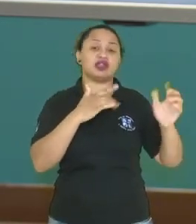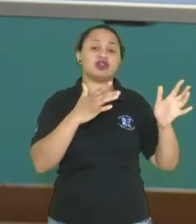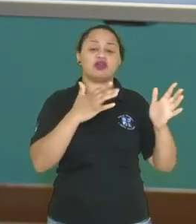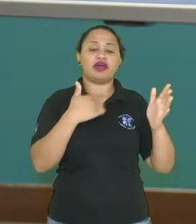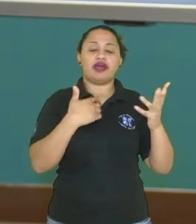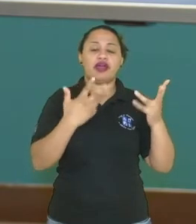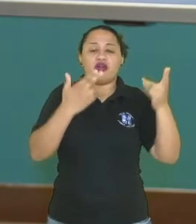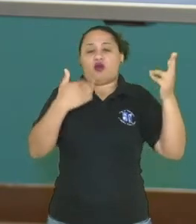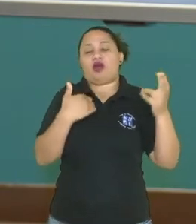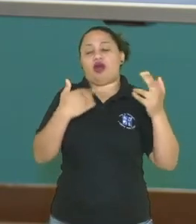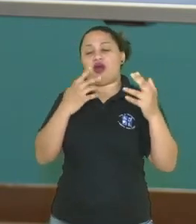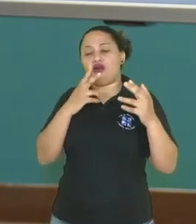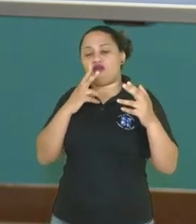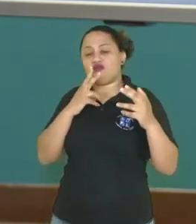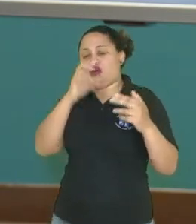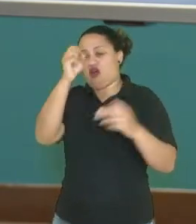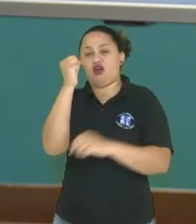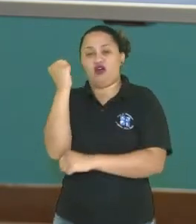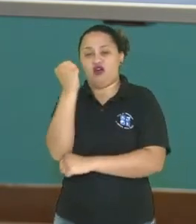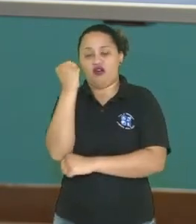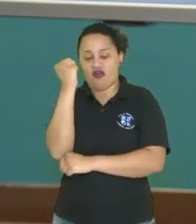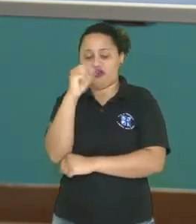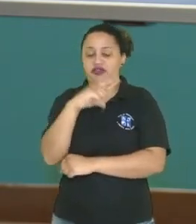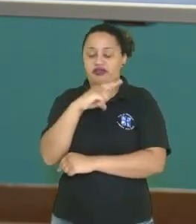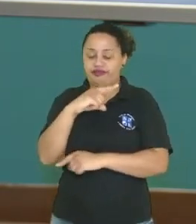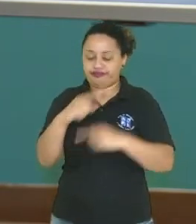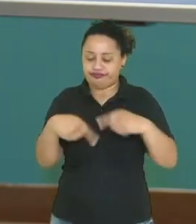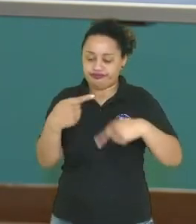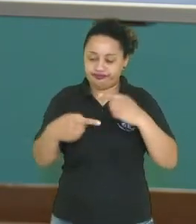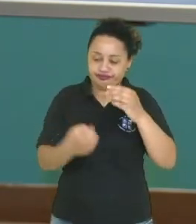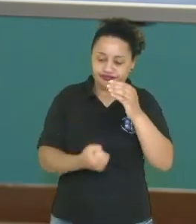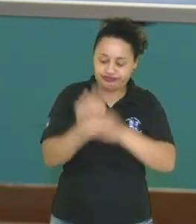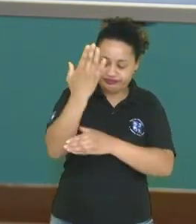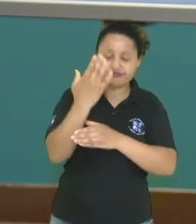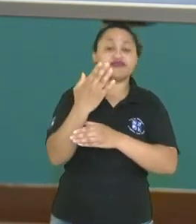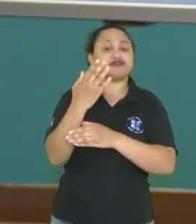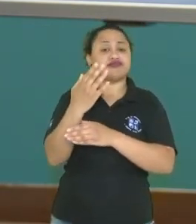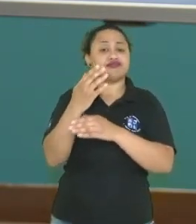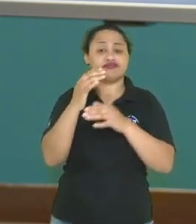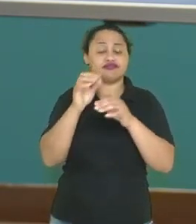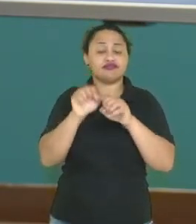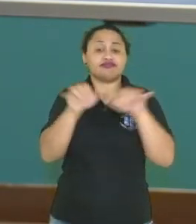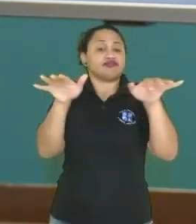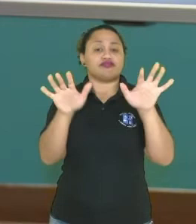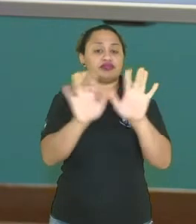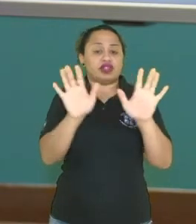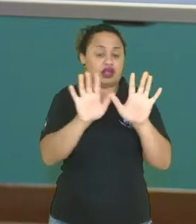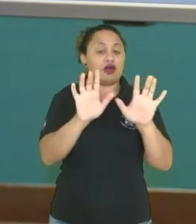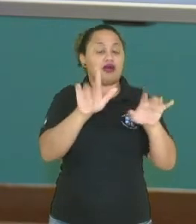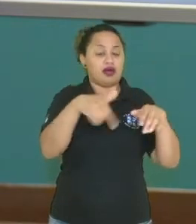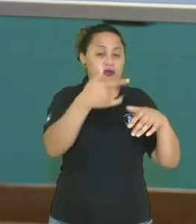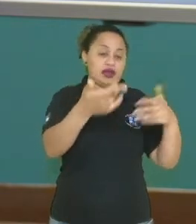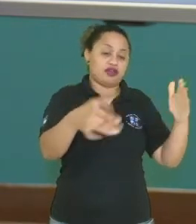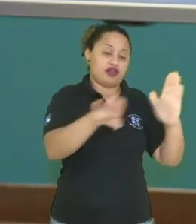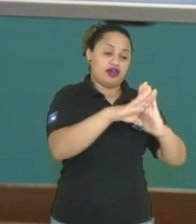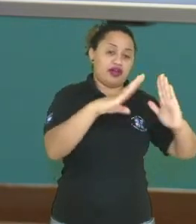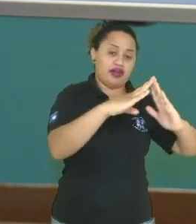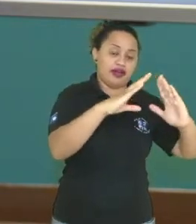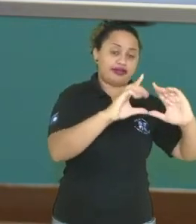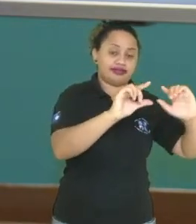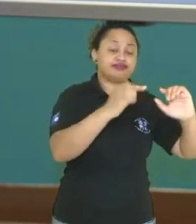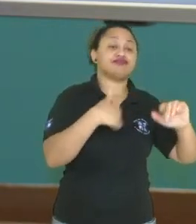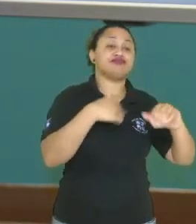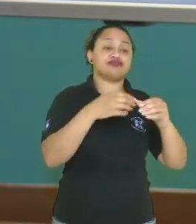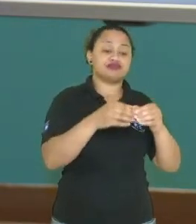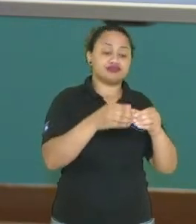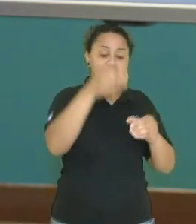aquela mesma potência que ela saiu ali da usina onde ela foi produzida, certo? Muito bem, ali nos postes,